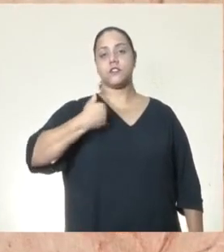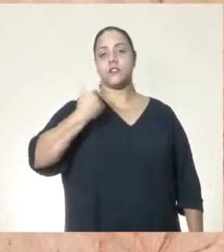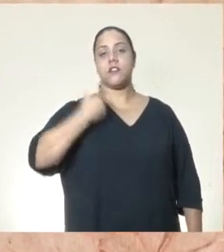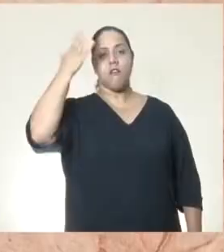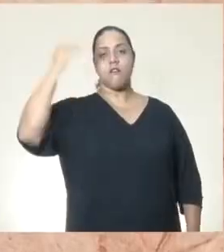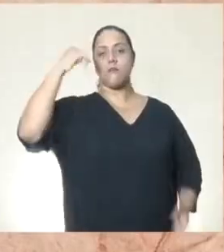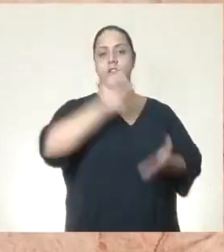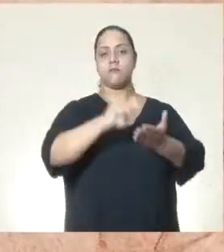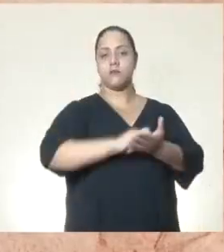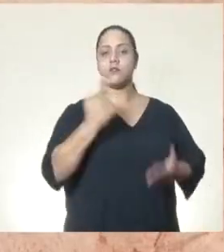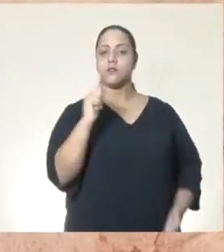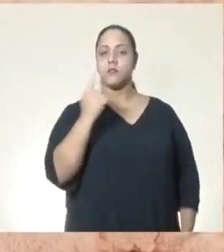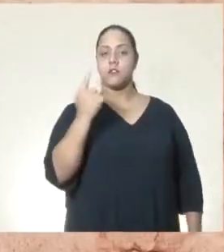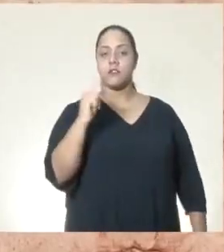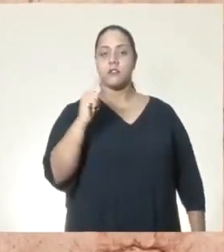escritora de Goiás.